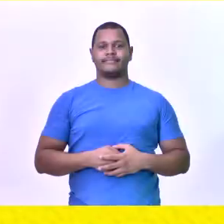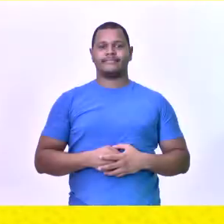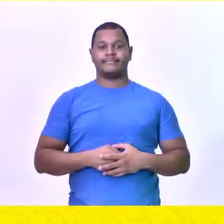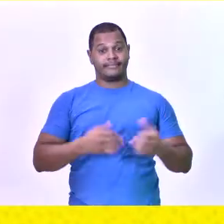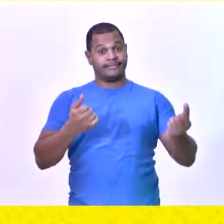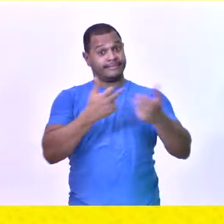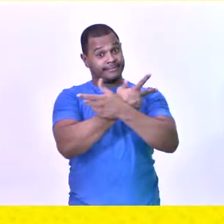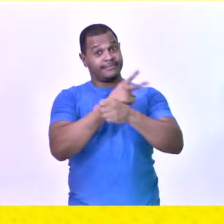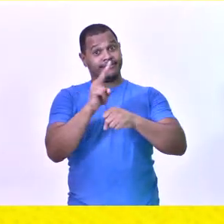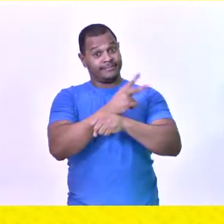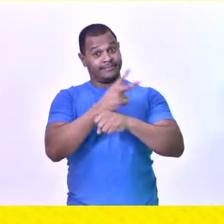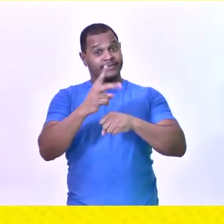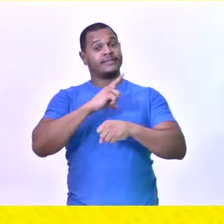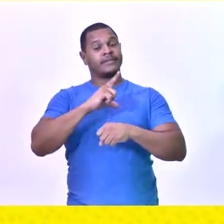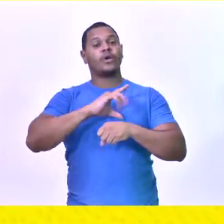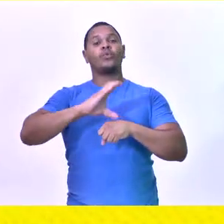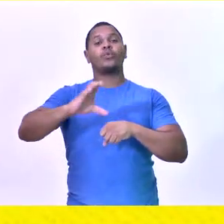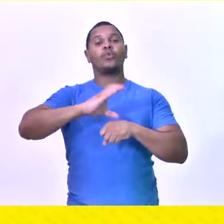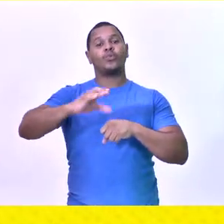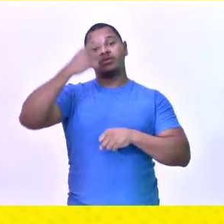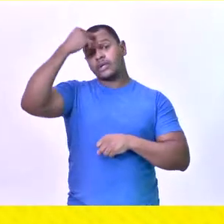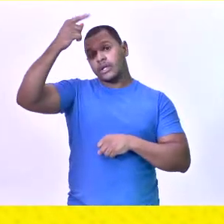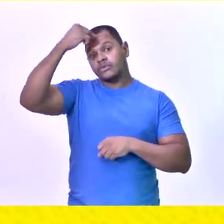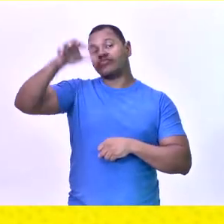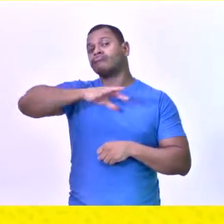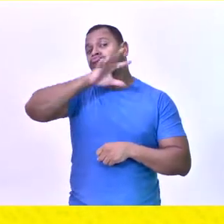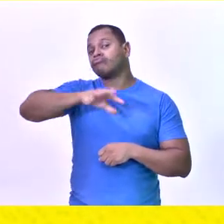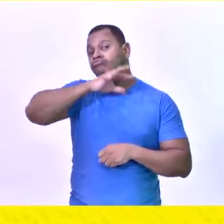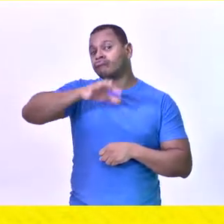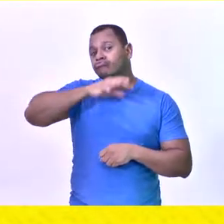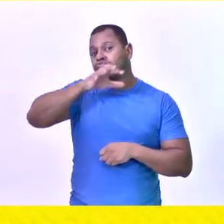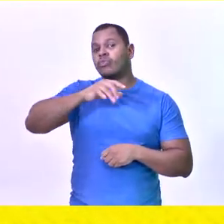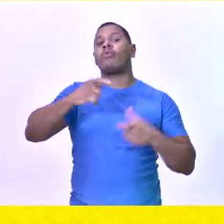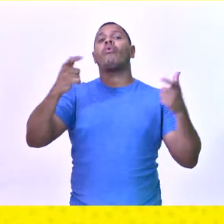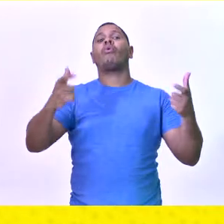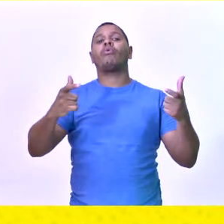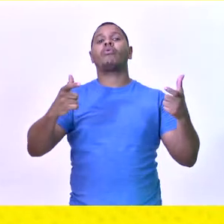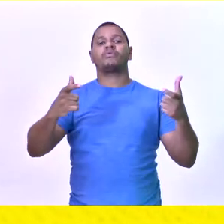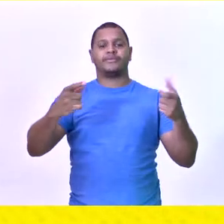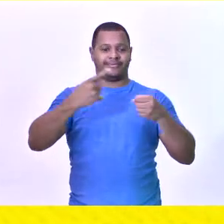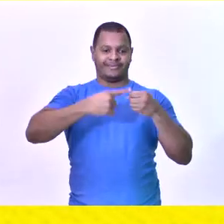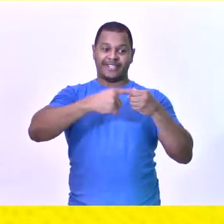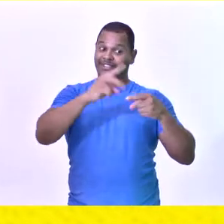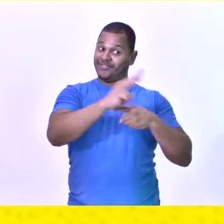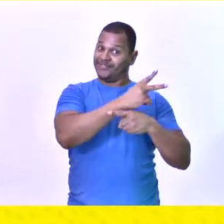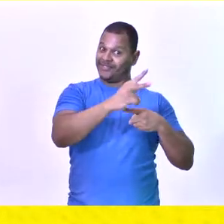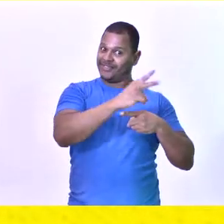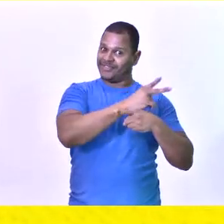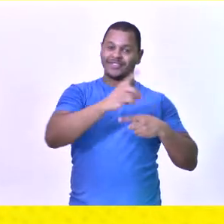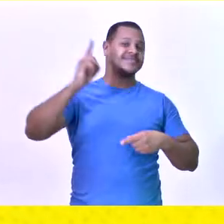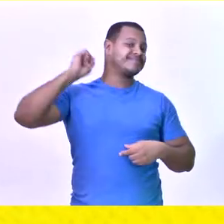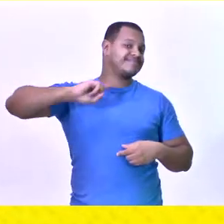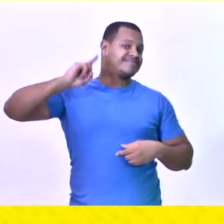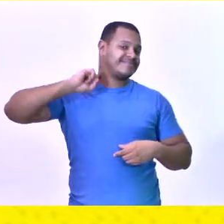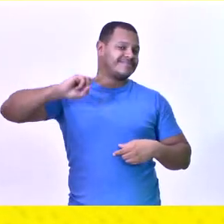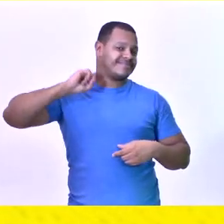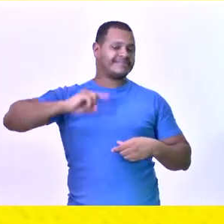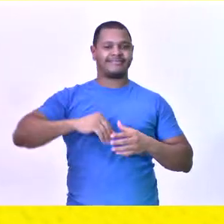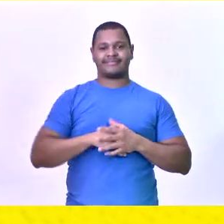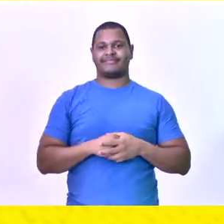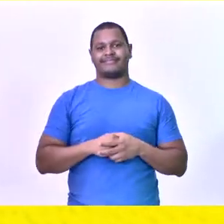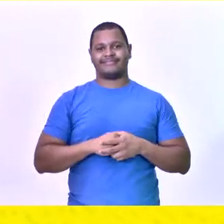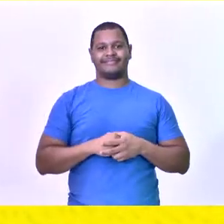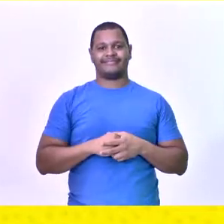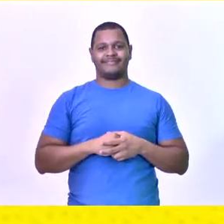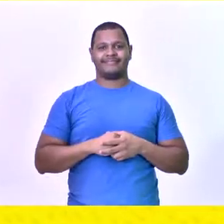A Universidade Federal de Viçosa oferece o curso de graduação em zootecnia no campus localizado na cidade de Viçosa, no estado